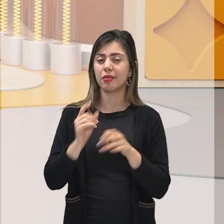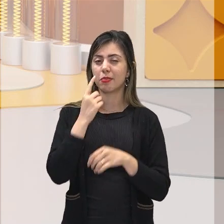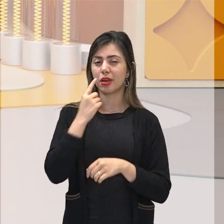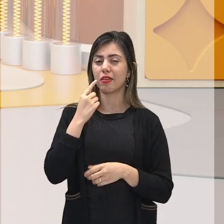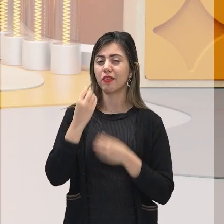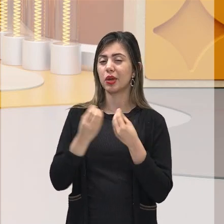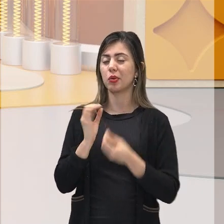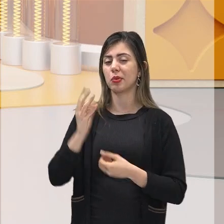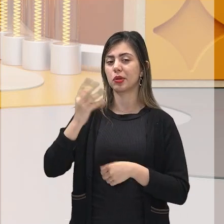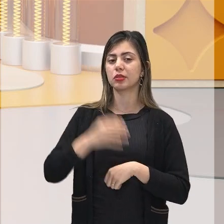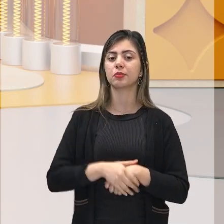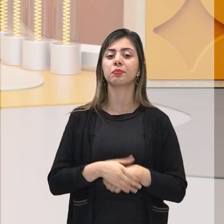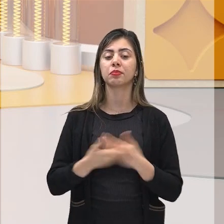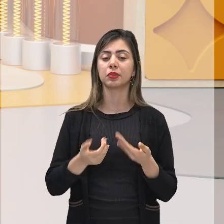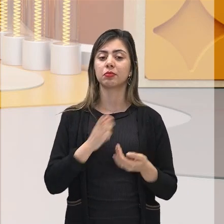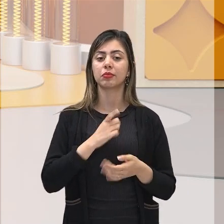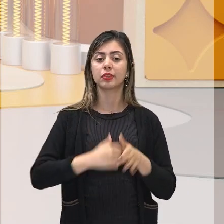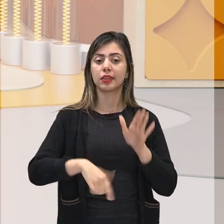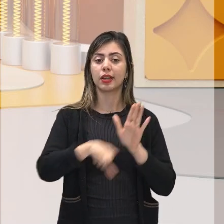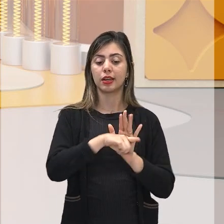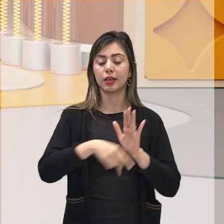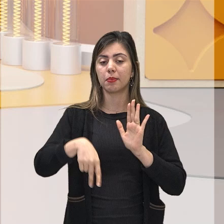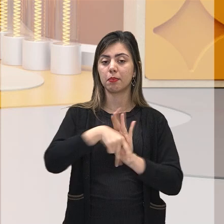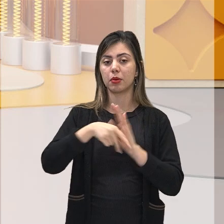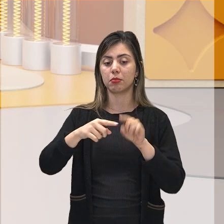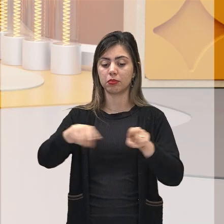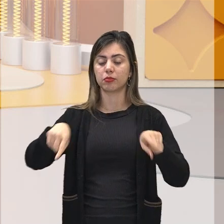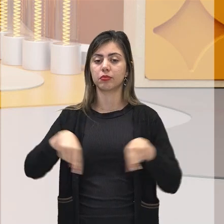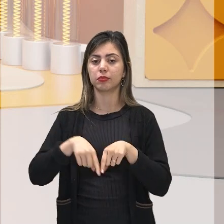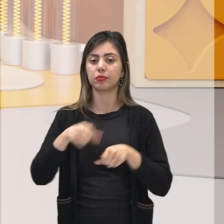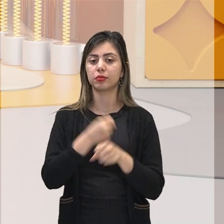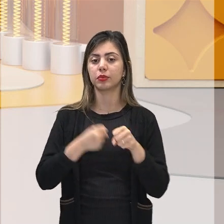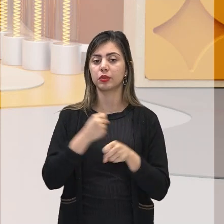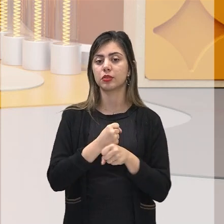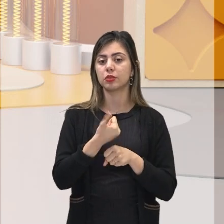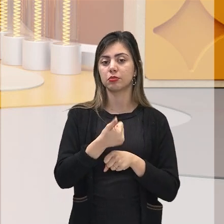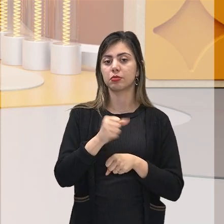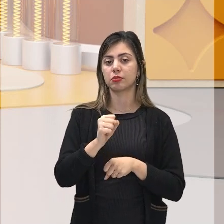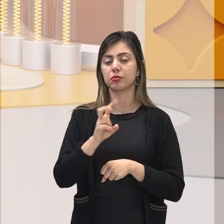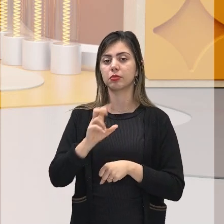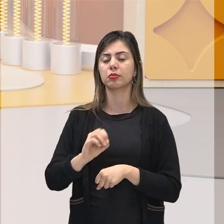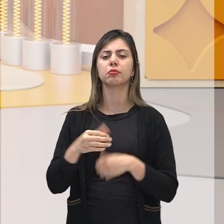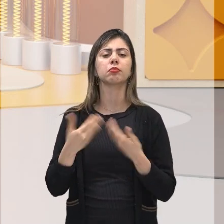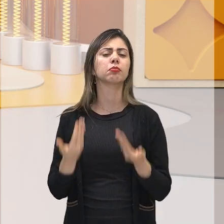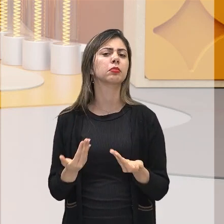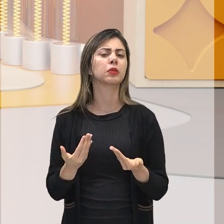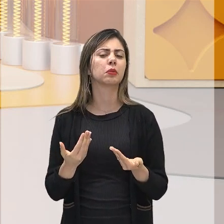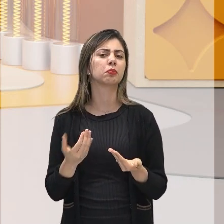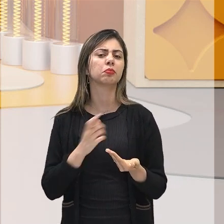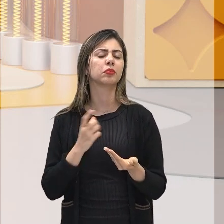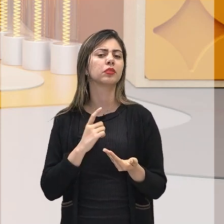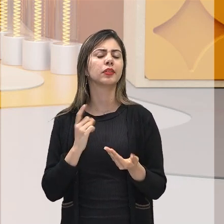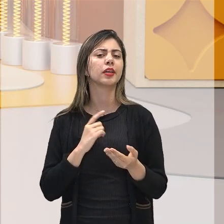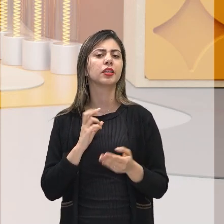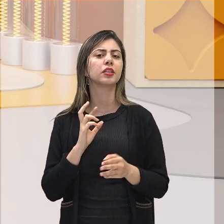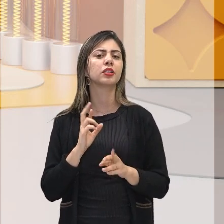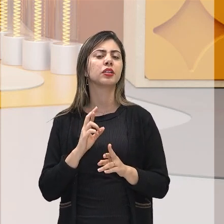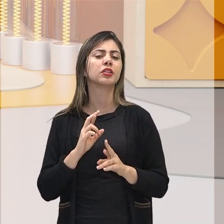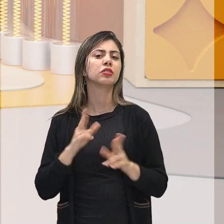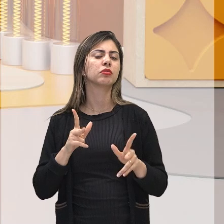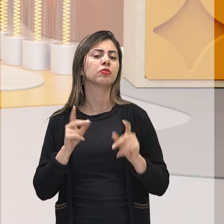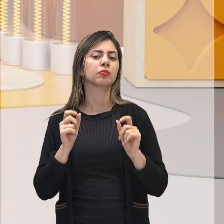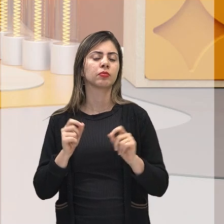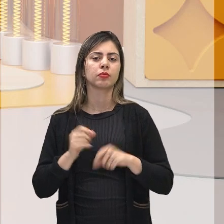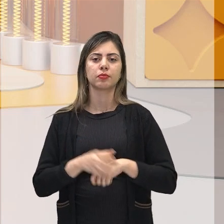aconteceu. Nós temos a Lei de Terras no Brasil de 1850. E qual é o grande problema atrelado a ela? É porque, assim,